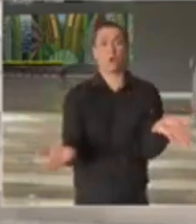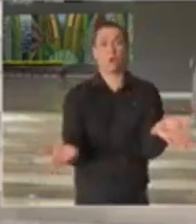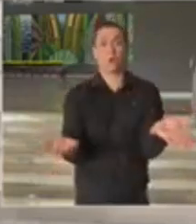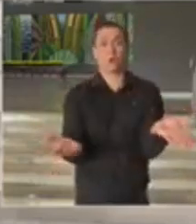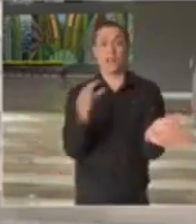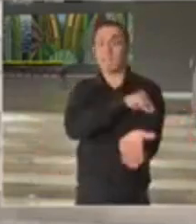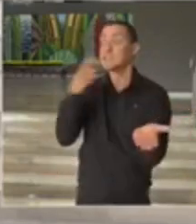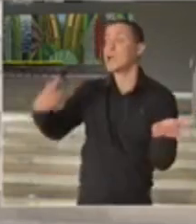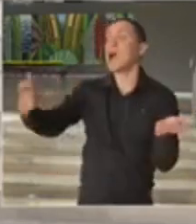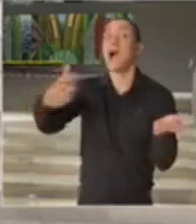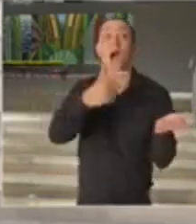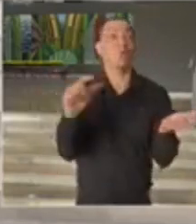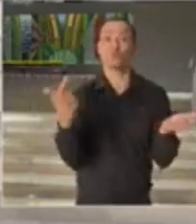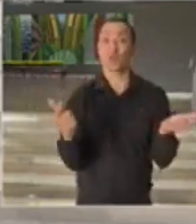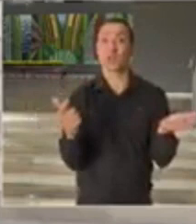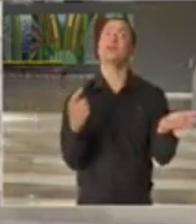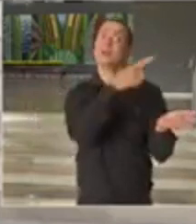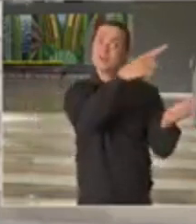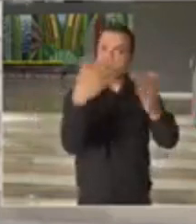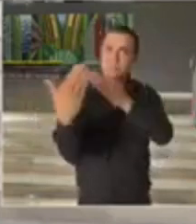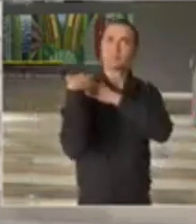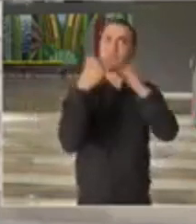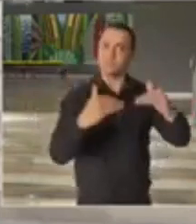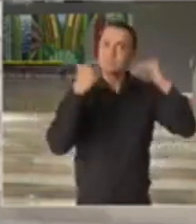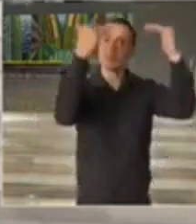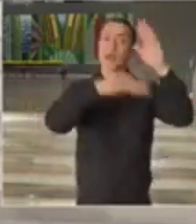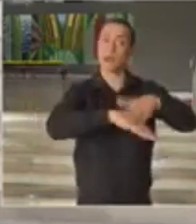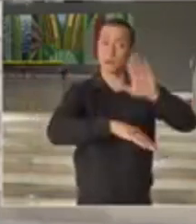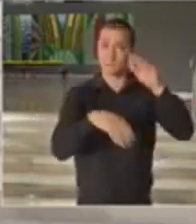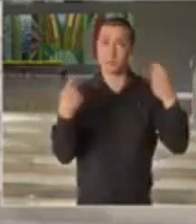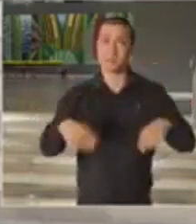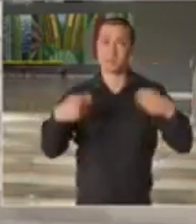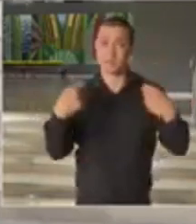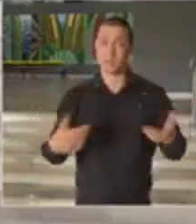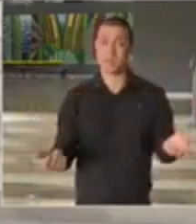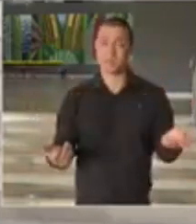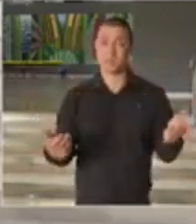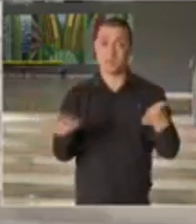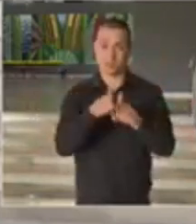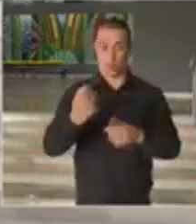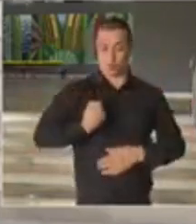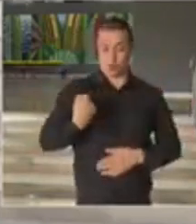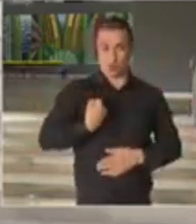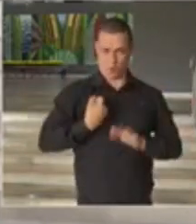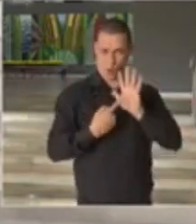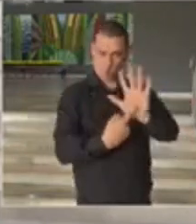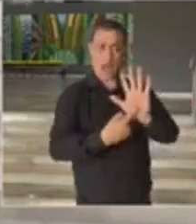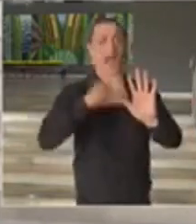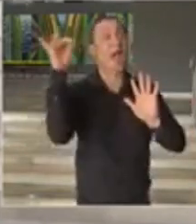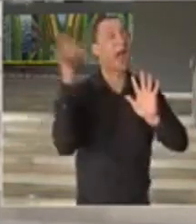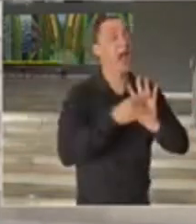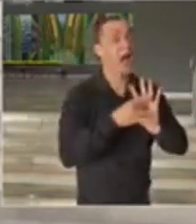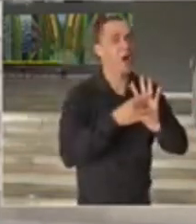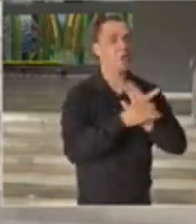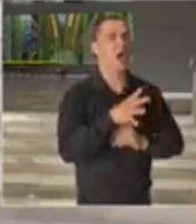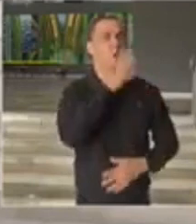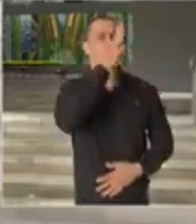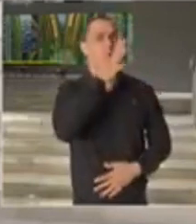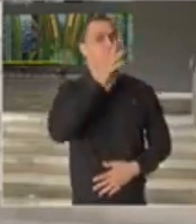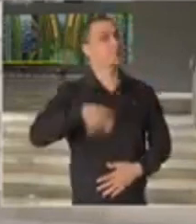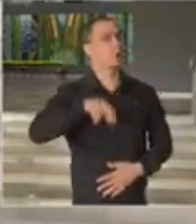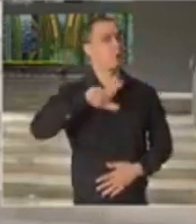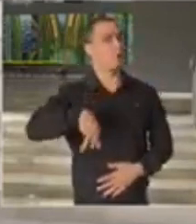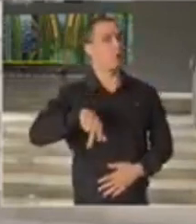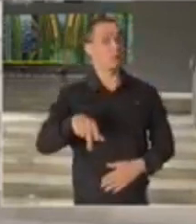Então precisa ter muito mais responsabilidade do que isso. e jogar os números reais e não a ficção. Nós